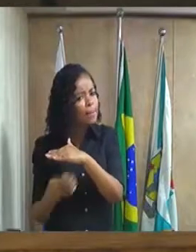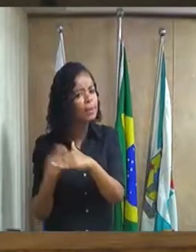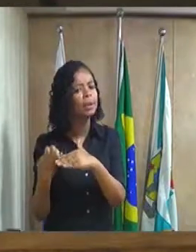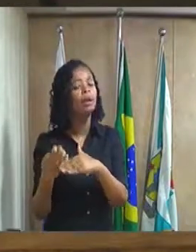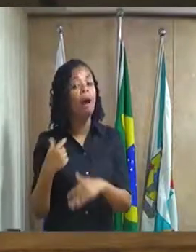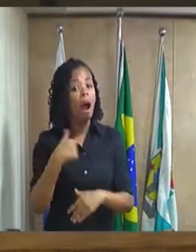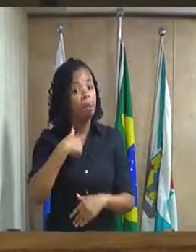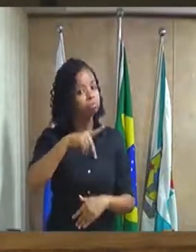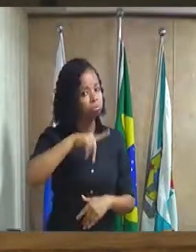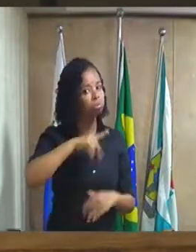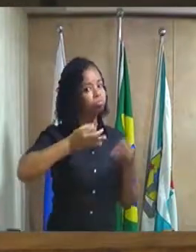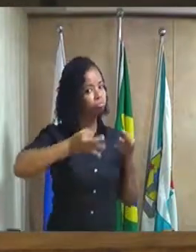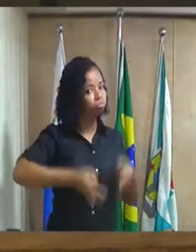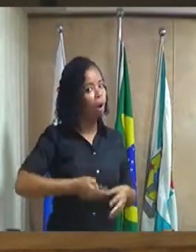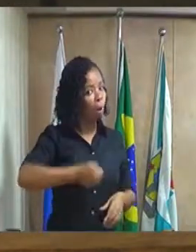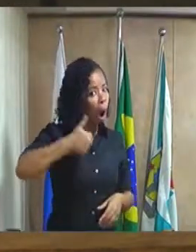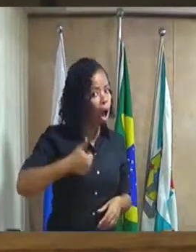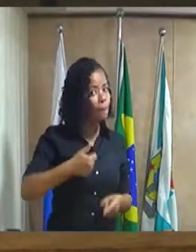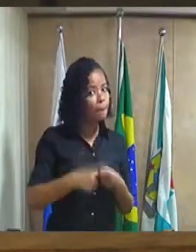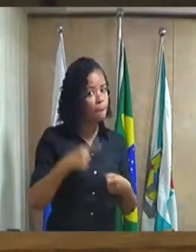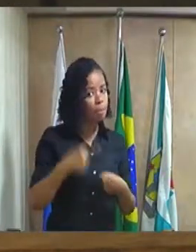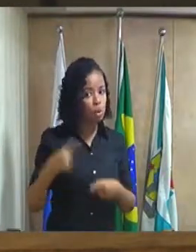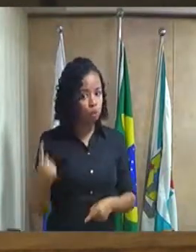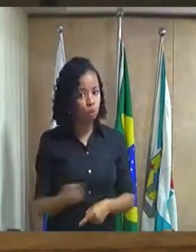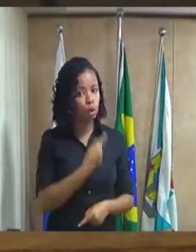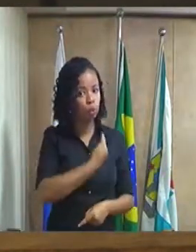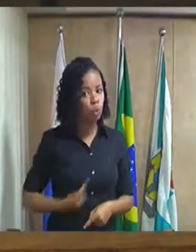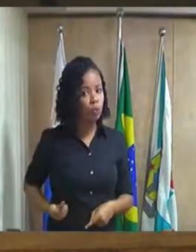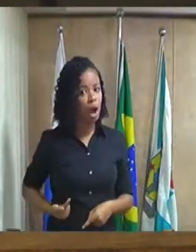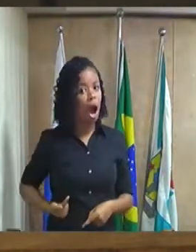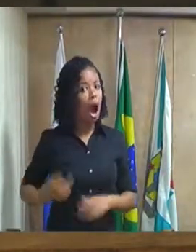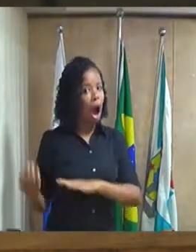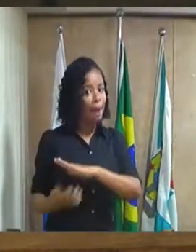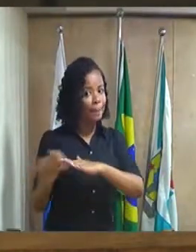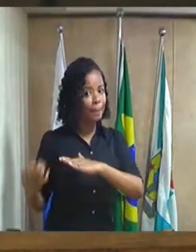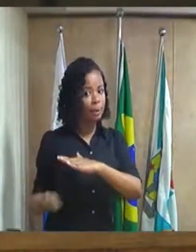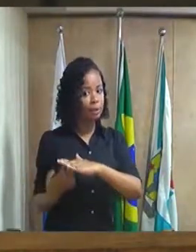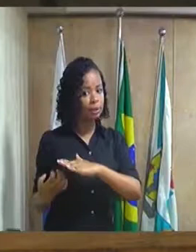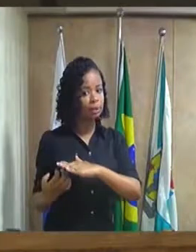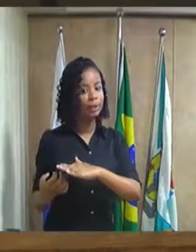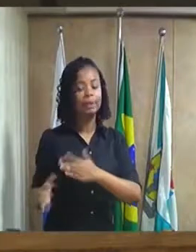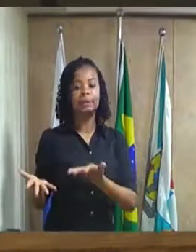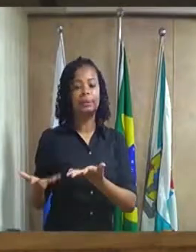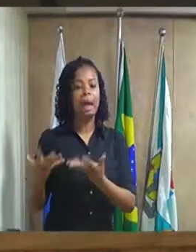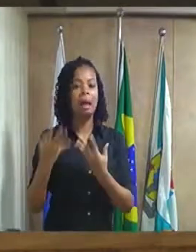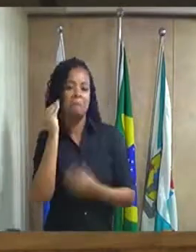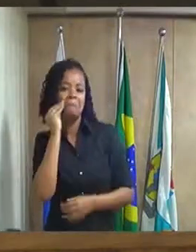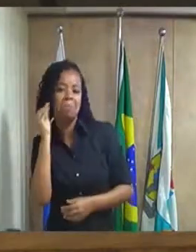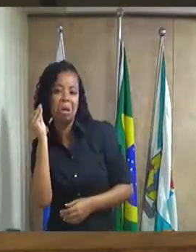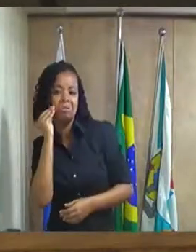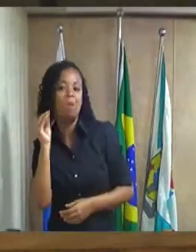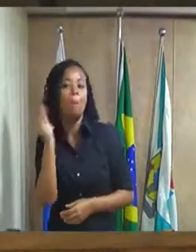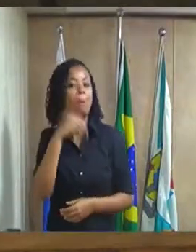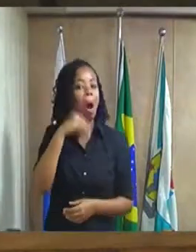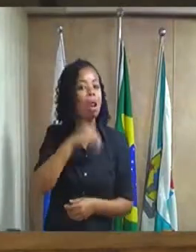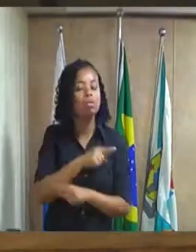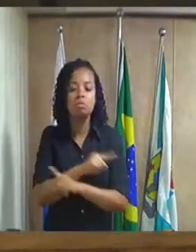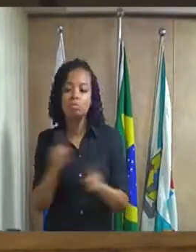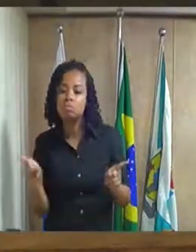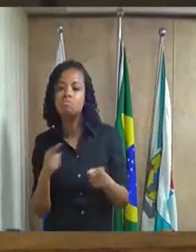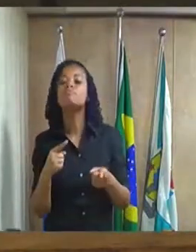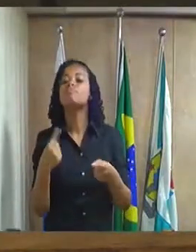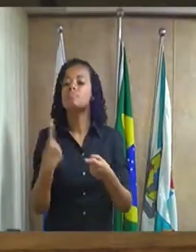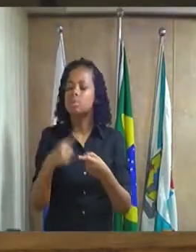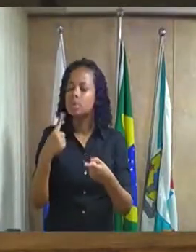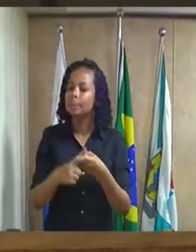absoluta certeza que no nosso governo essas empresas não estão com essa colher de chá não mas não custa